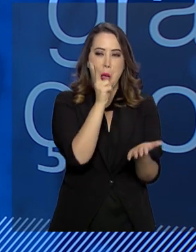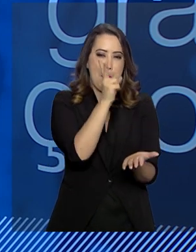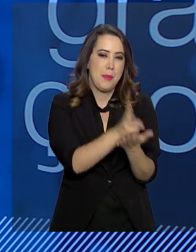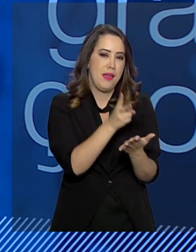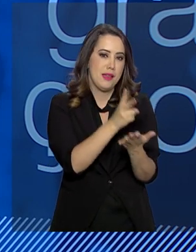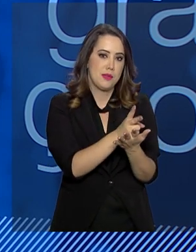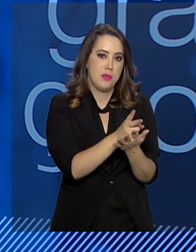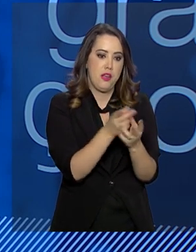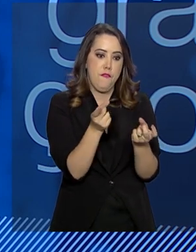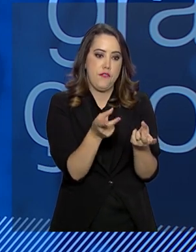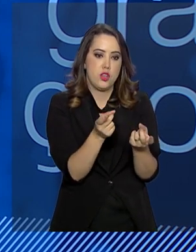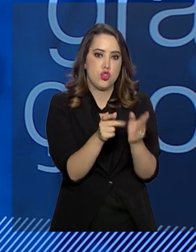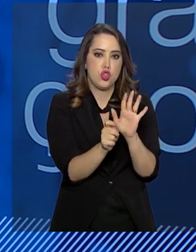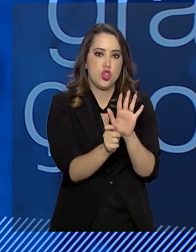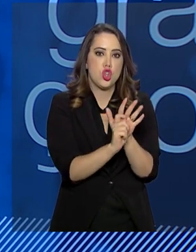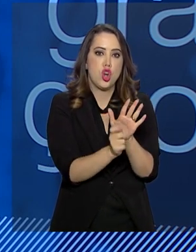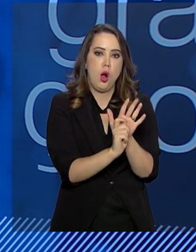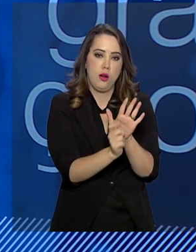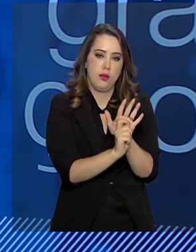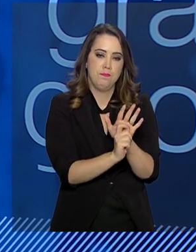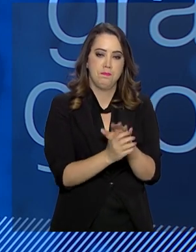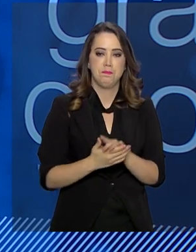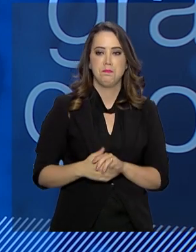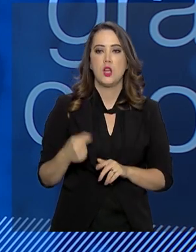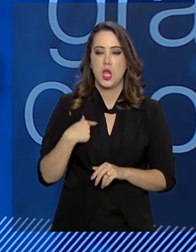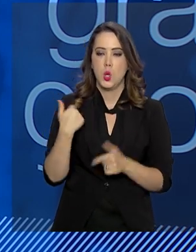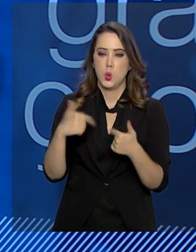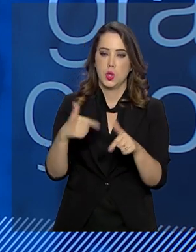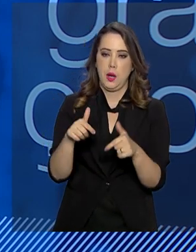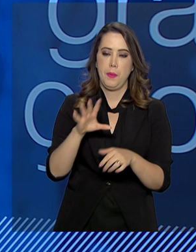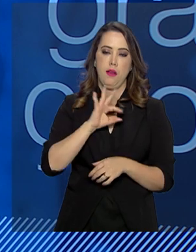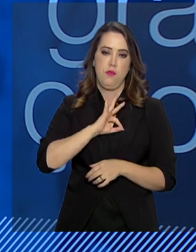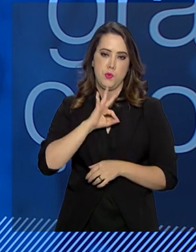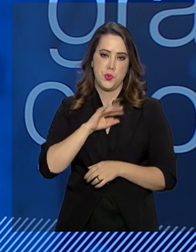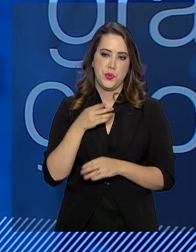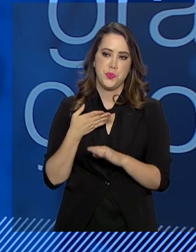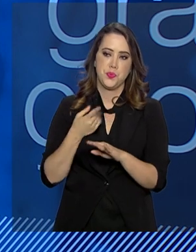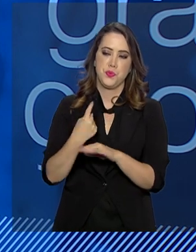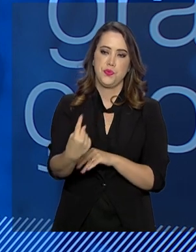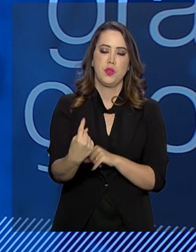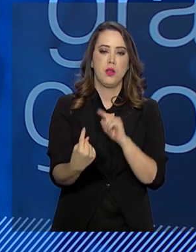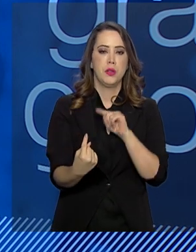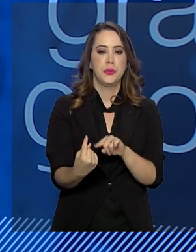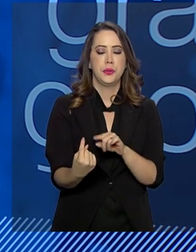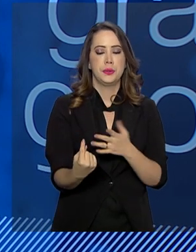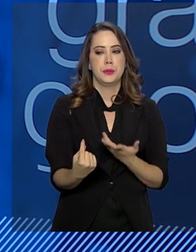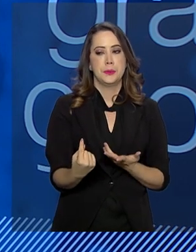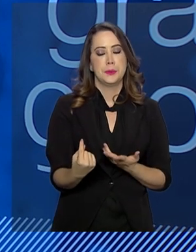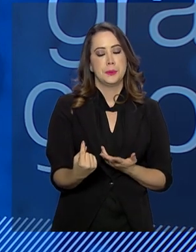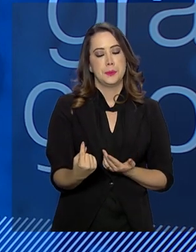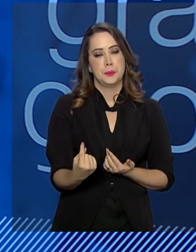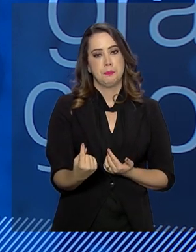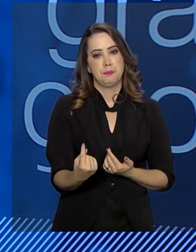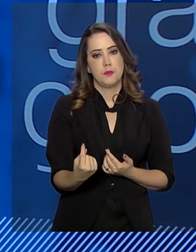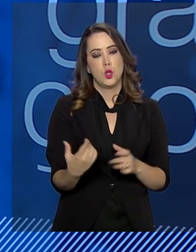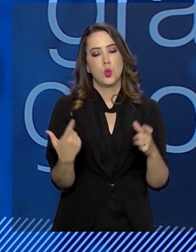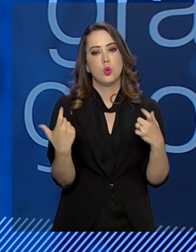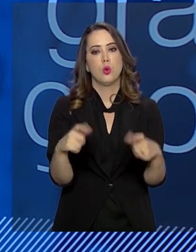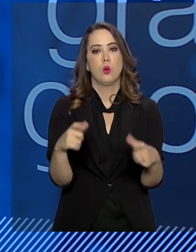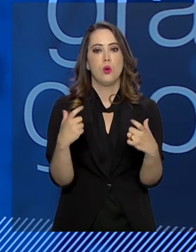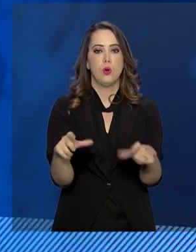tráfico de drogas. Quando eu trabalhava na atividade FIM, na atividade na área policial, na região,